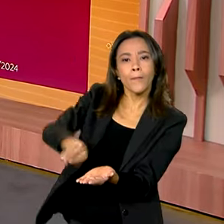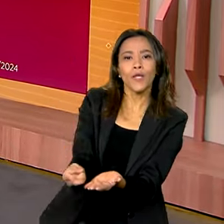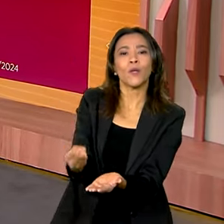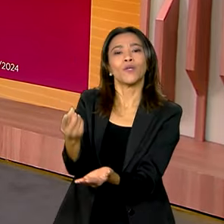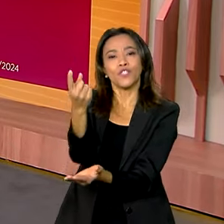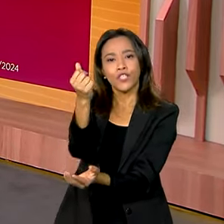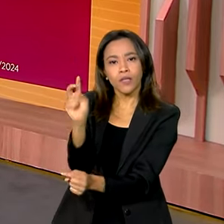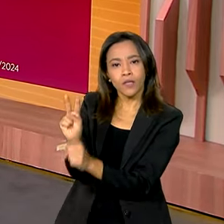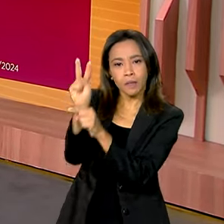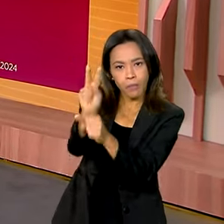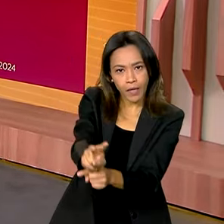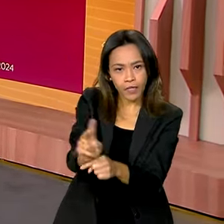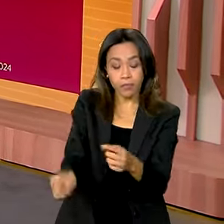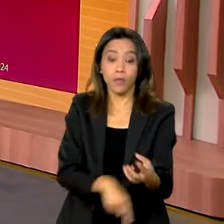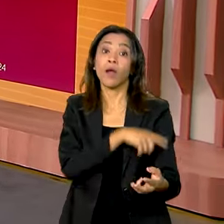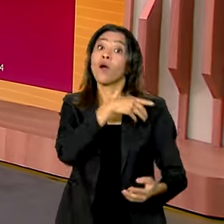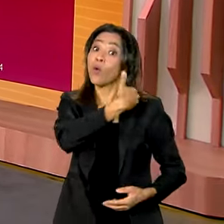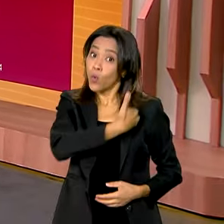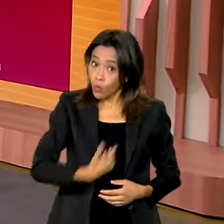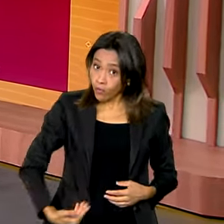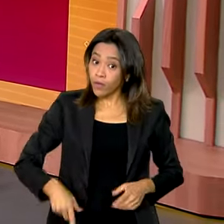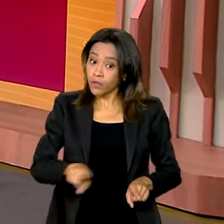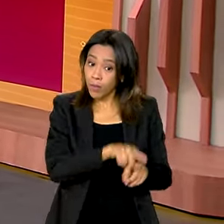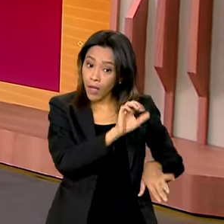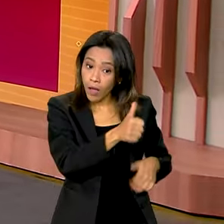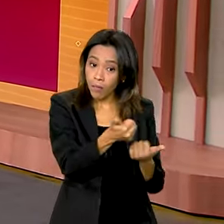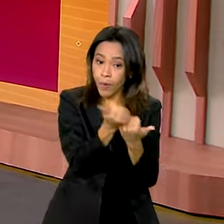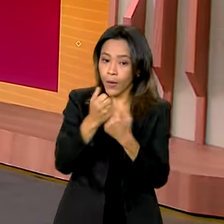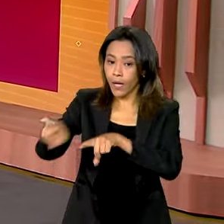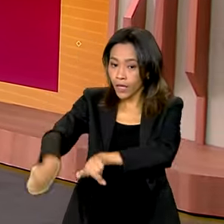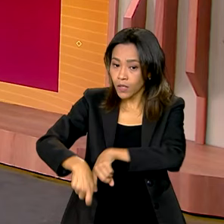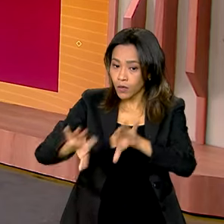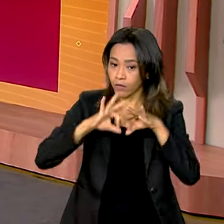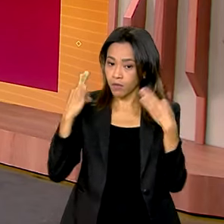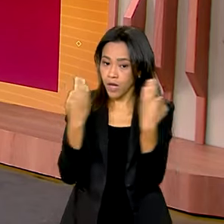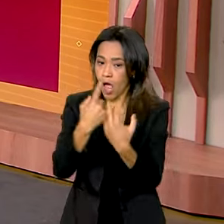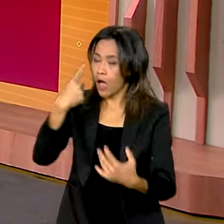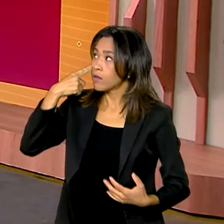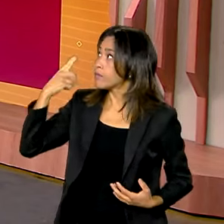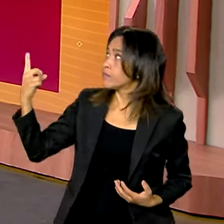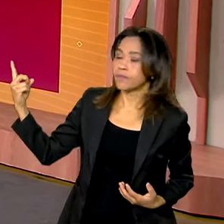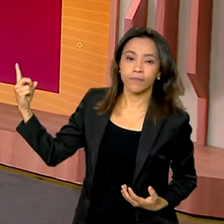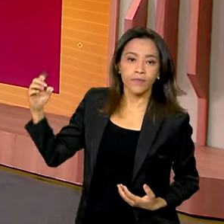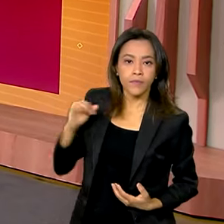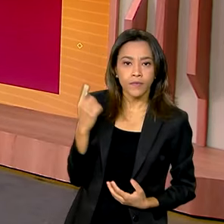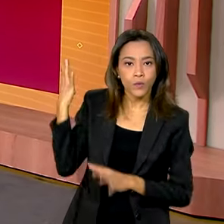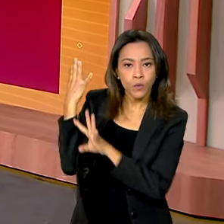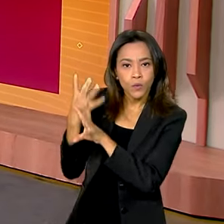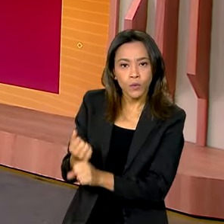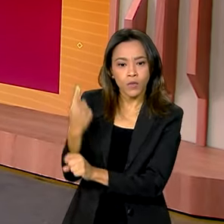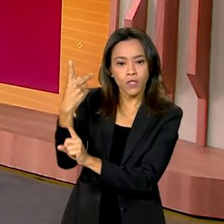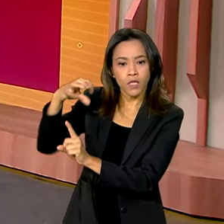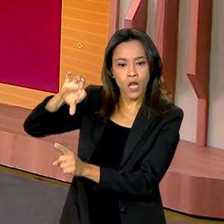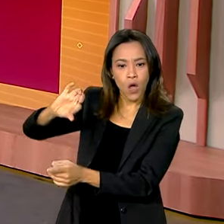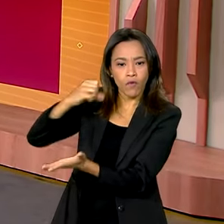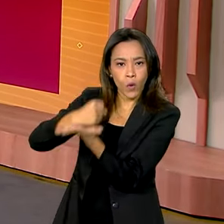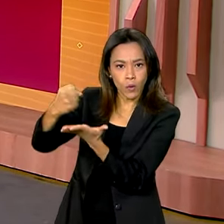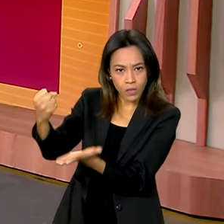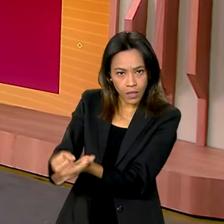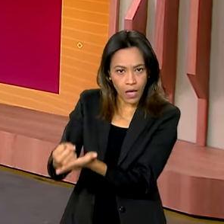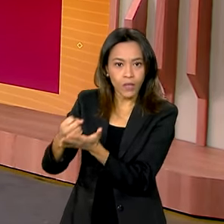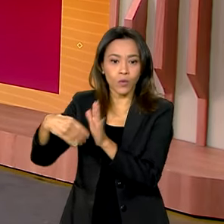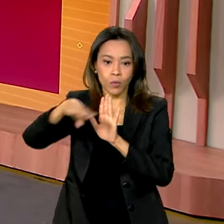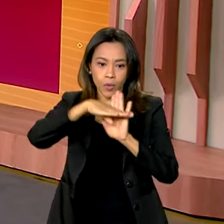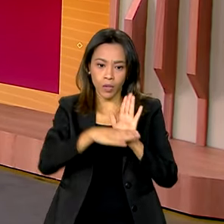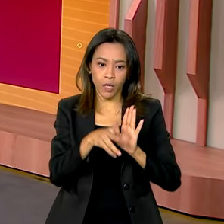empréstimos. O governo também apoia a agricultura familiar. 19 contratos do Pronaf em 2024. 1